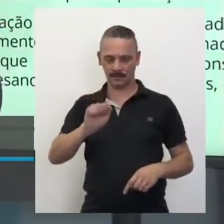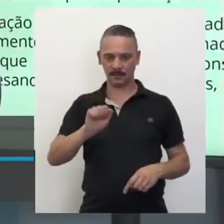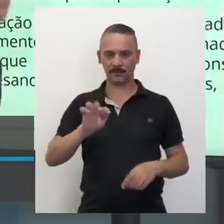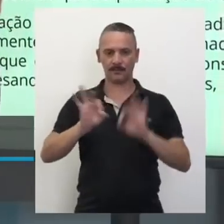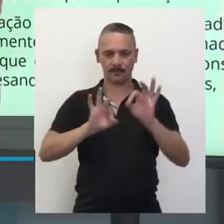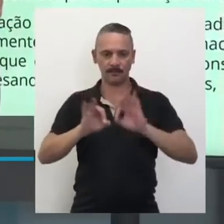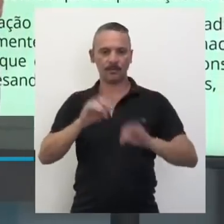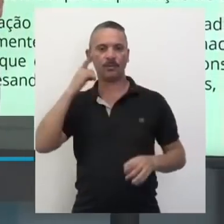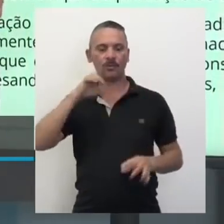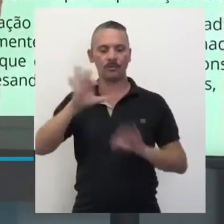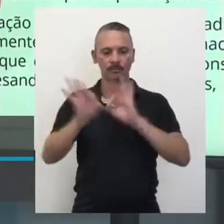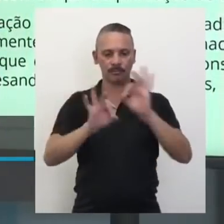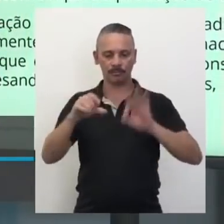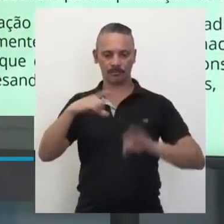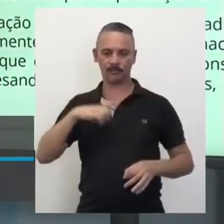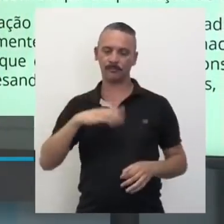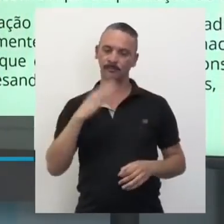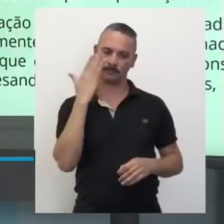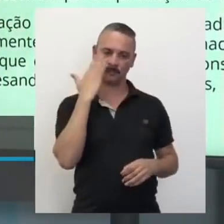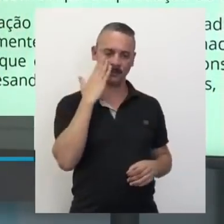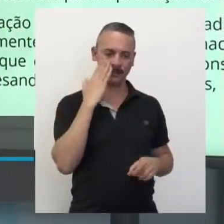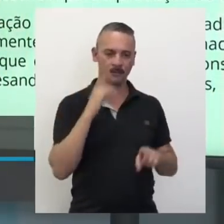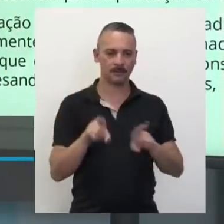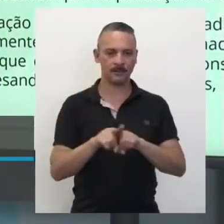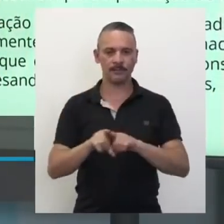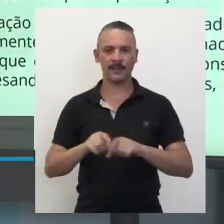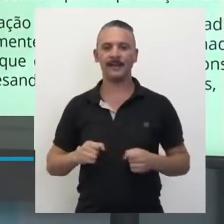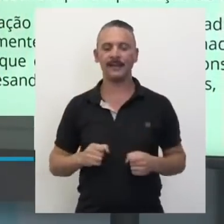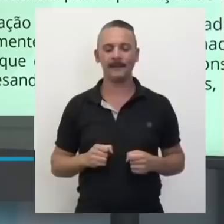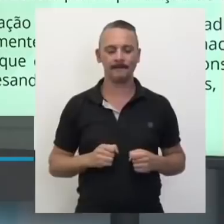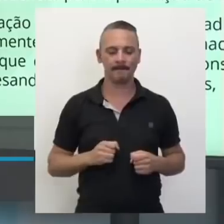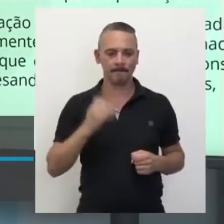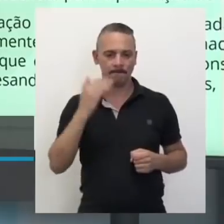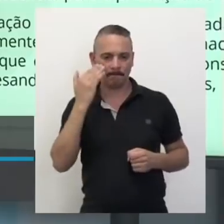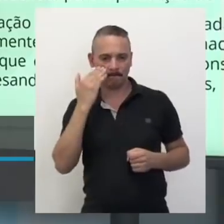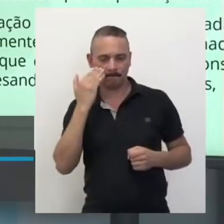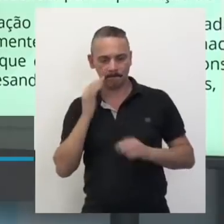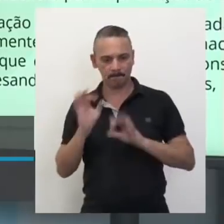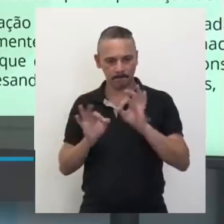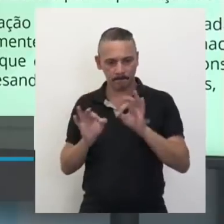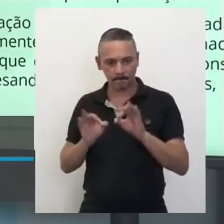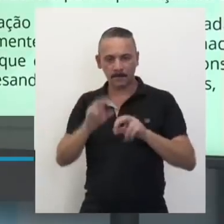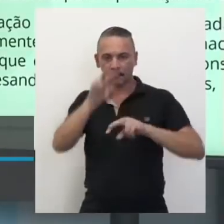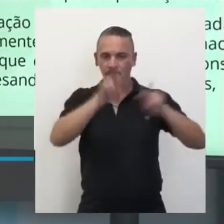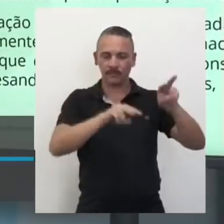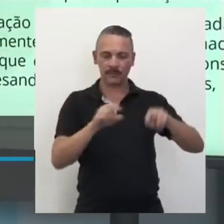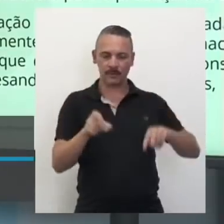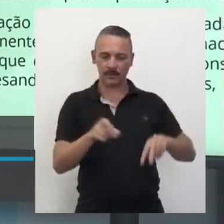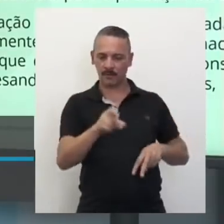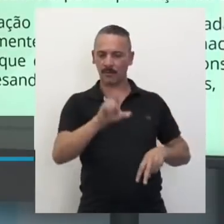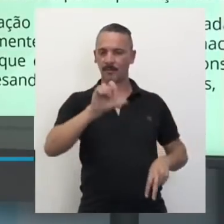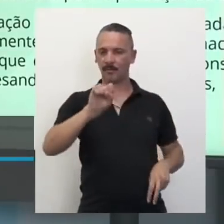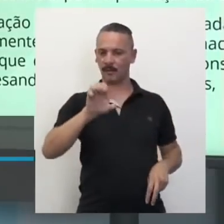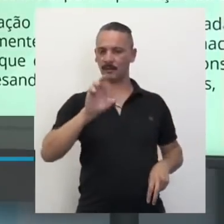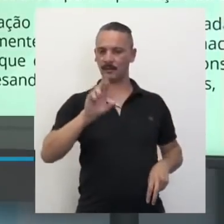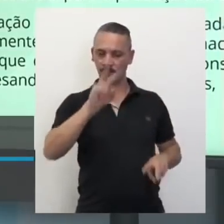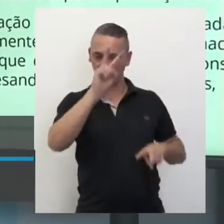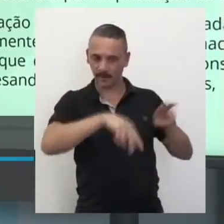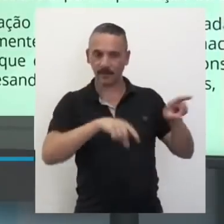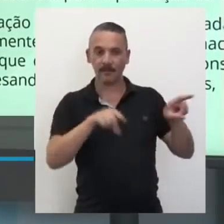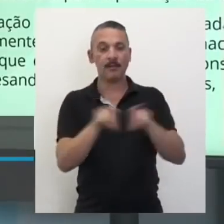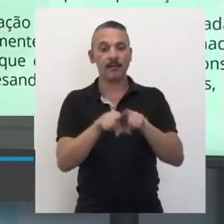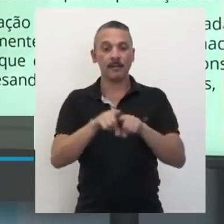mas ela é não ionizante, né? O laser, ele está mais na faixa do visível, a gente pode ter laser visível e tudo mais.